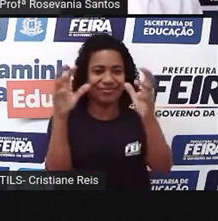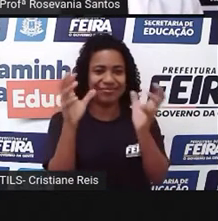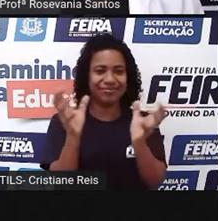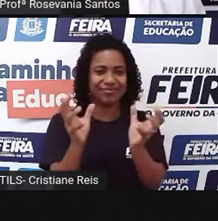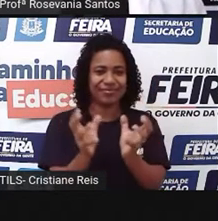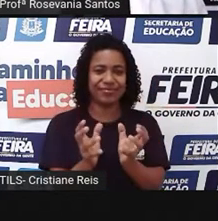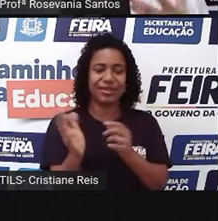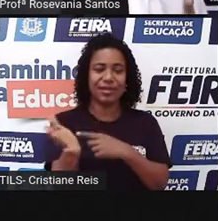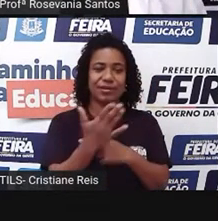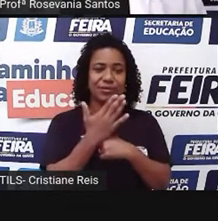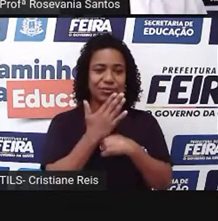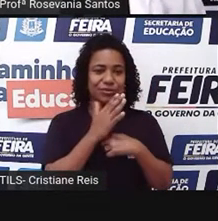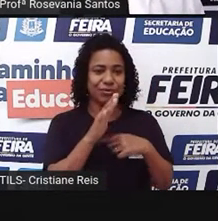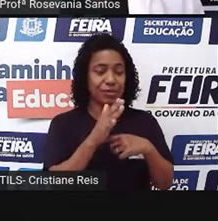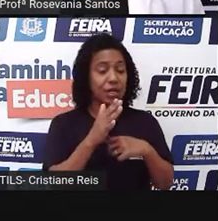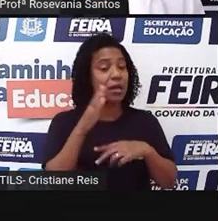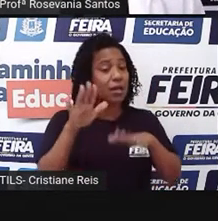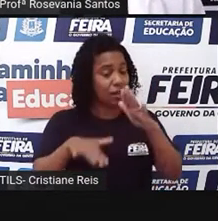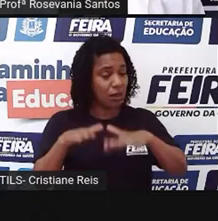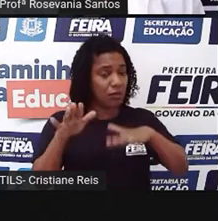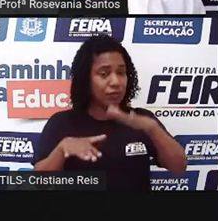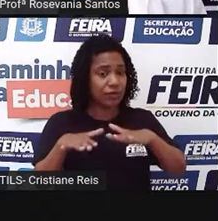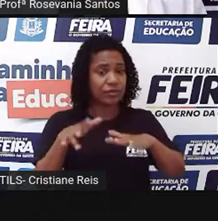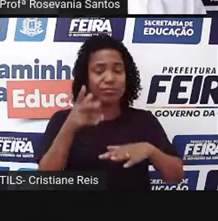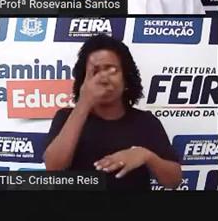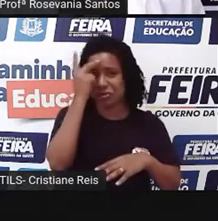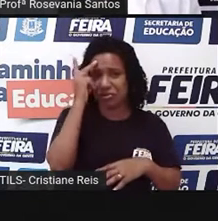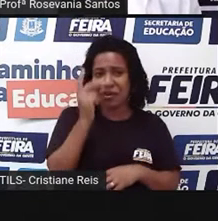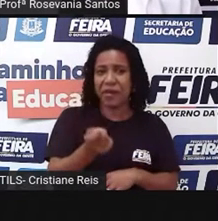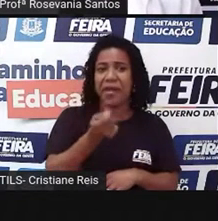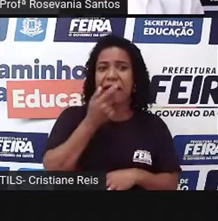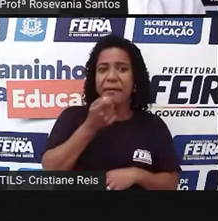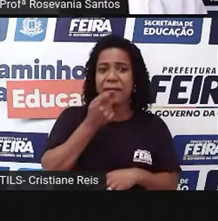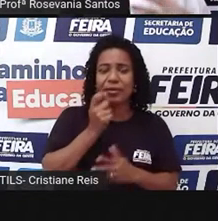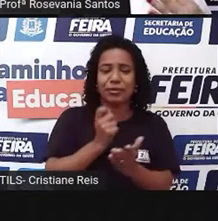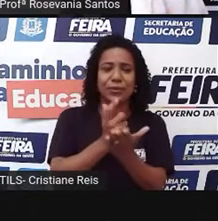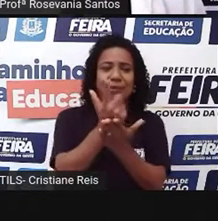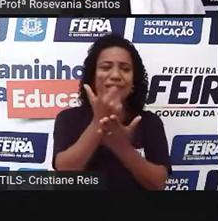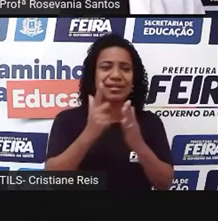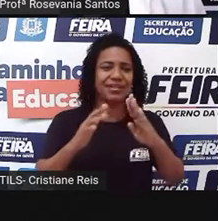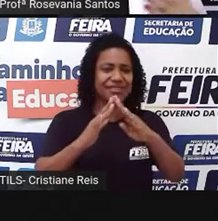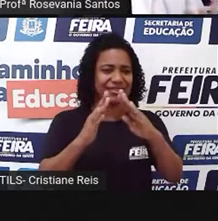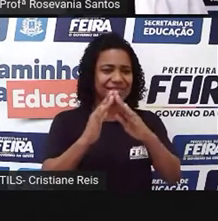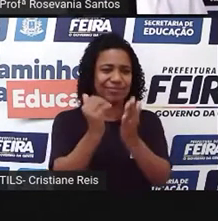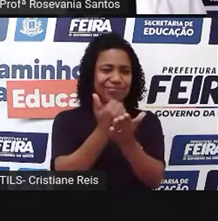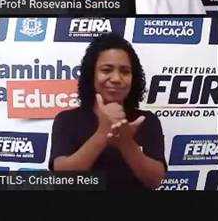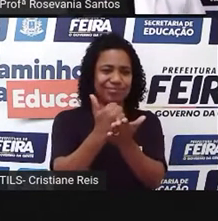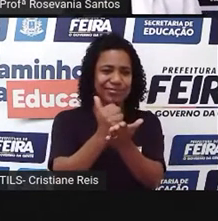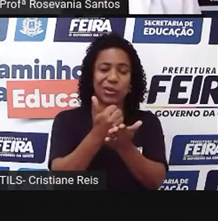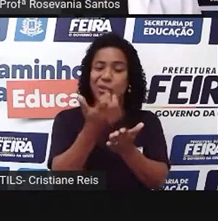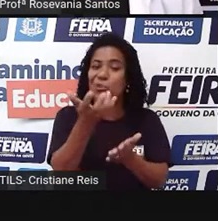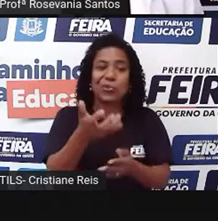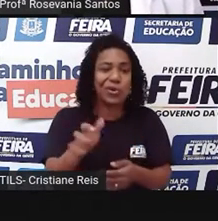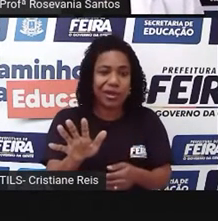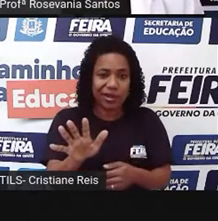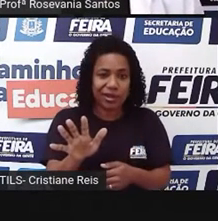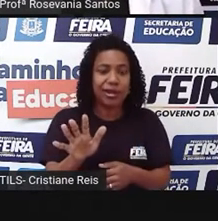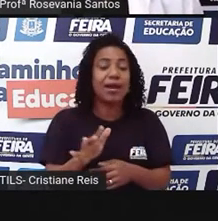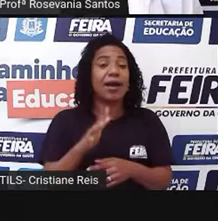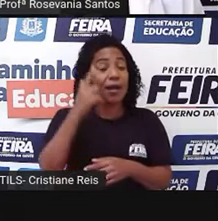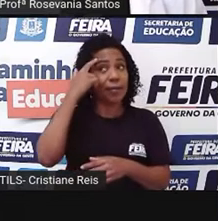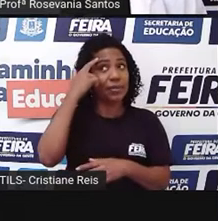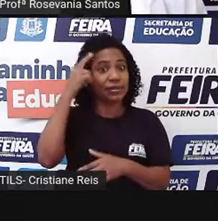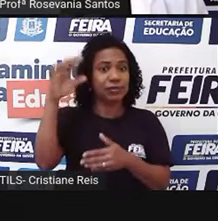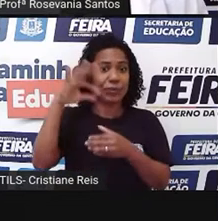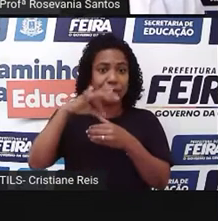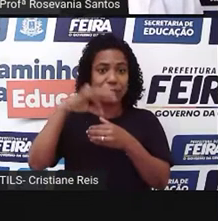natural. Às vezes a pessoa não quer tomar, né, esses remédios de farmácia, elas usam esse tratamento mais natural